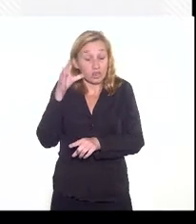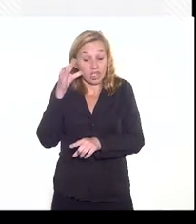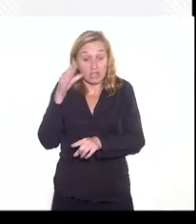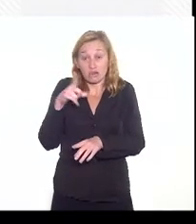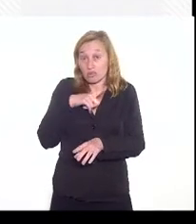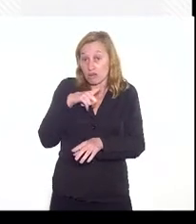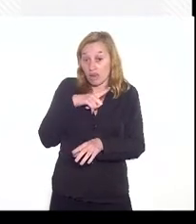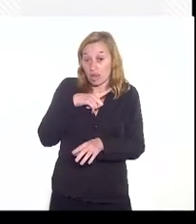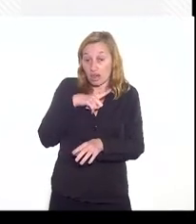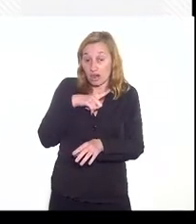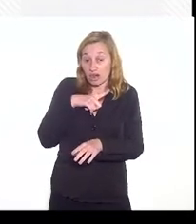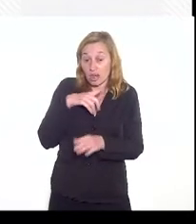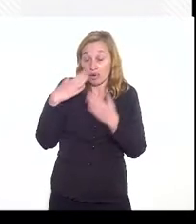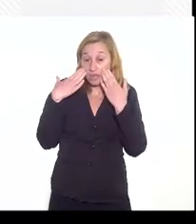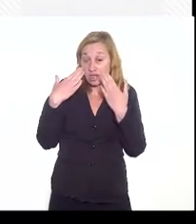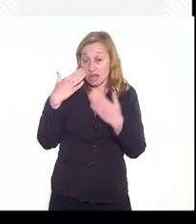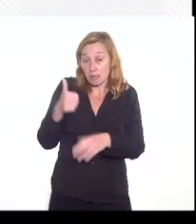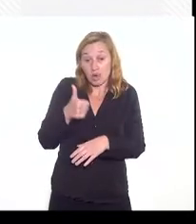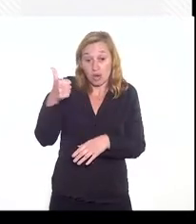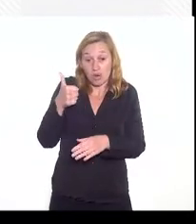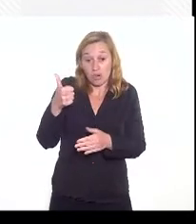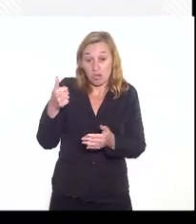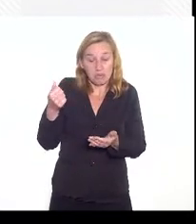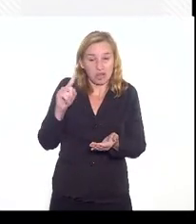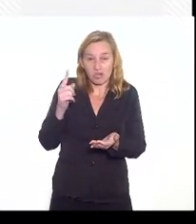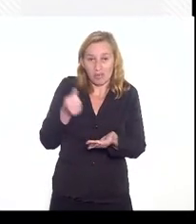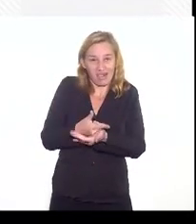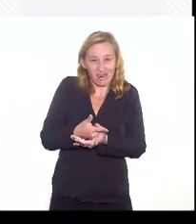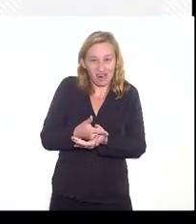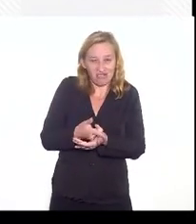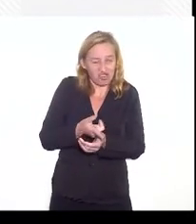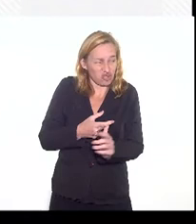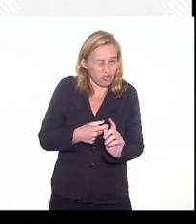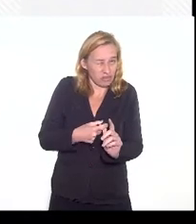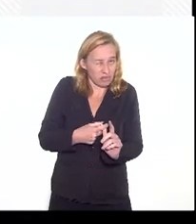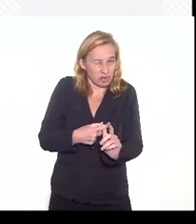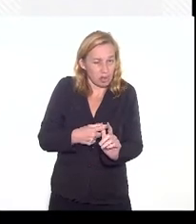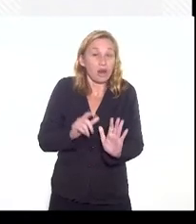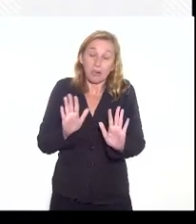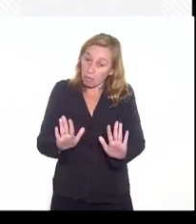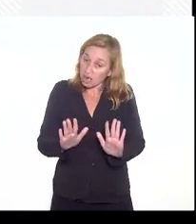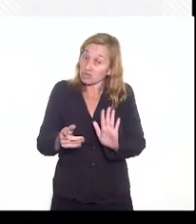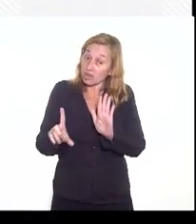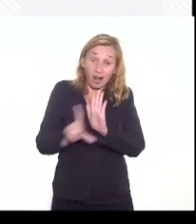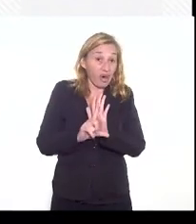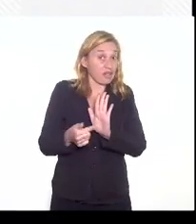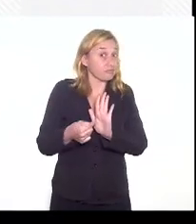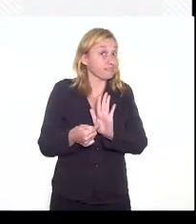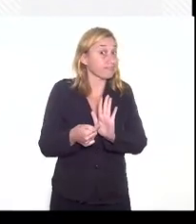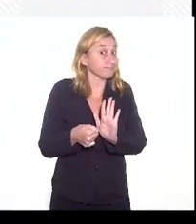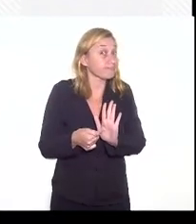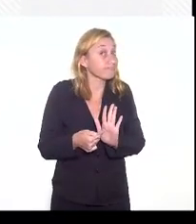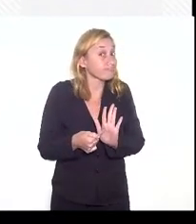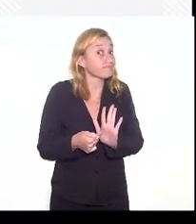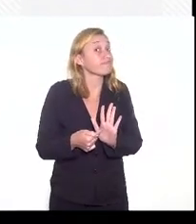cidade apresentar melhor porque não vai pagando a dívida, né? Mas está estabelecido na lei, está a